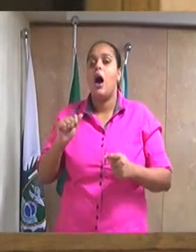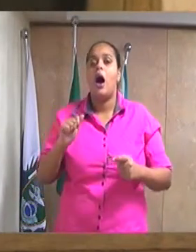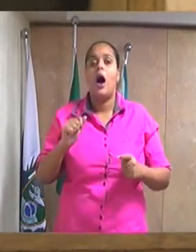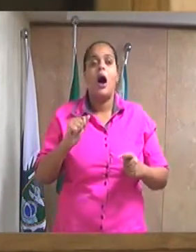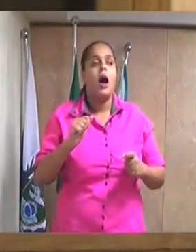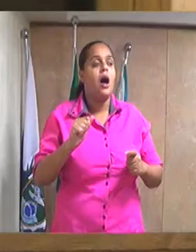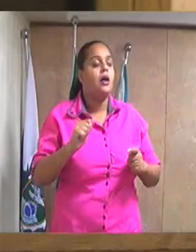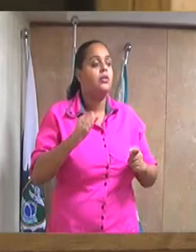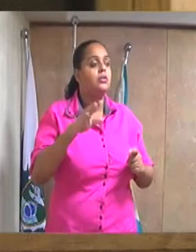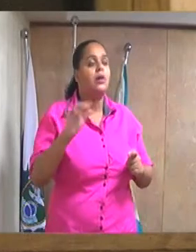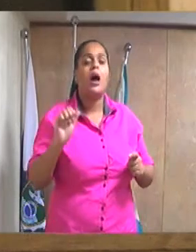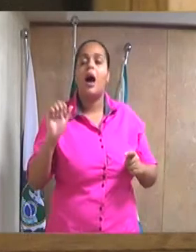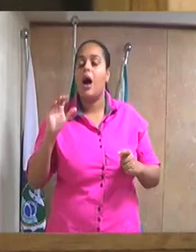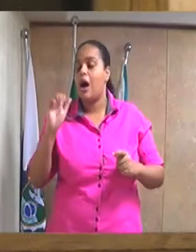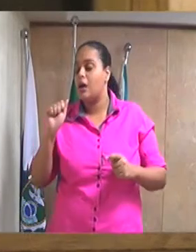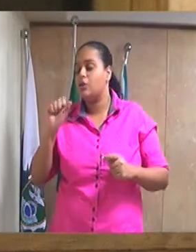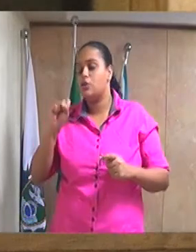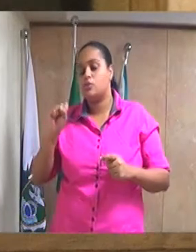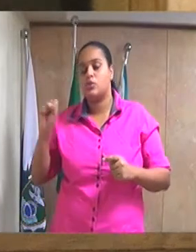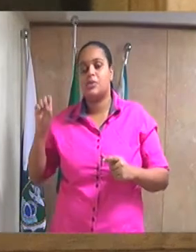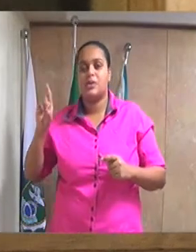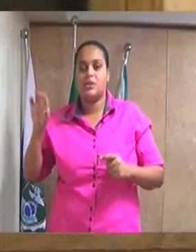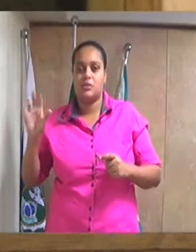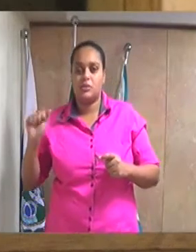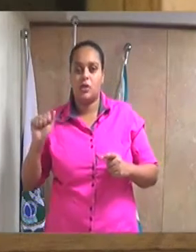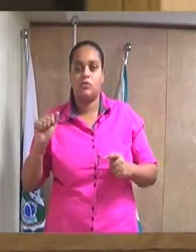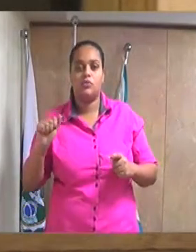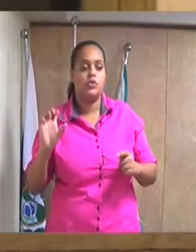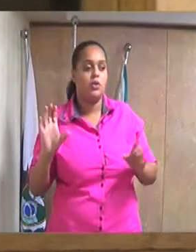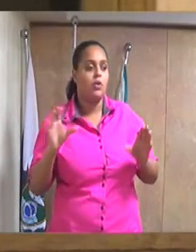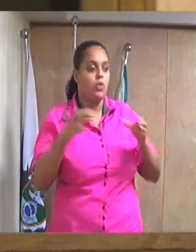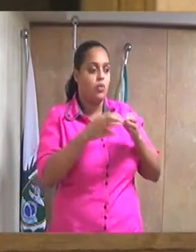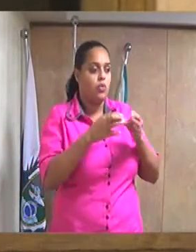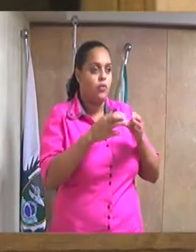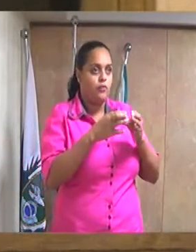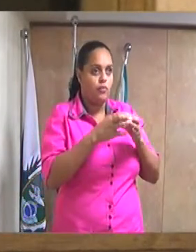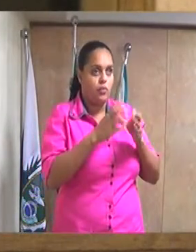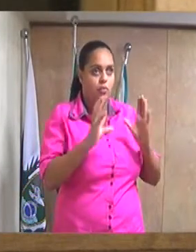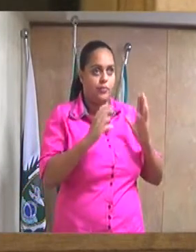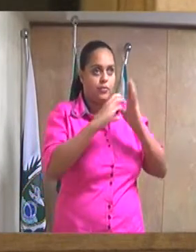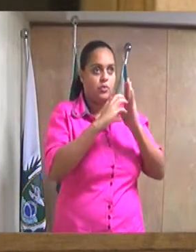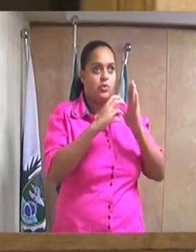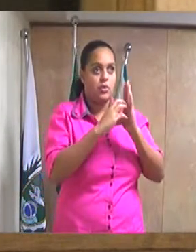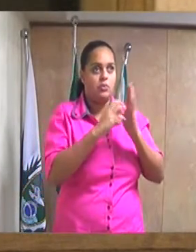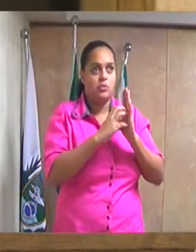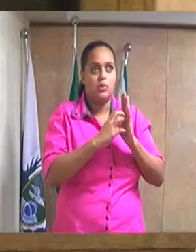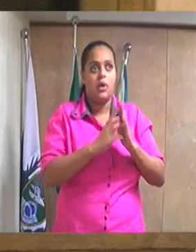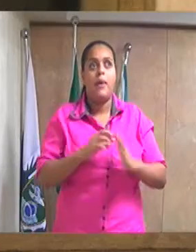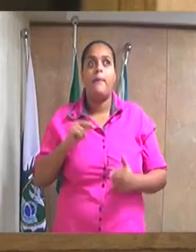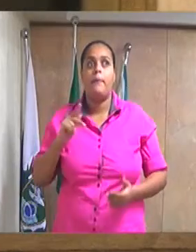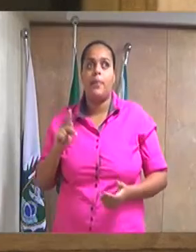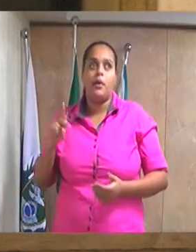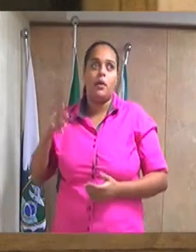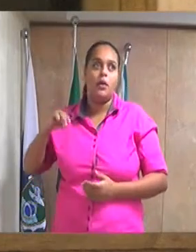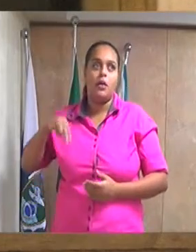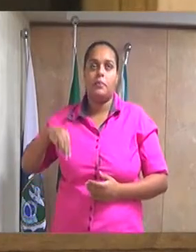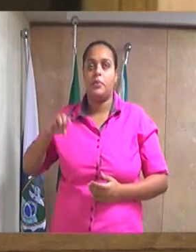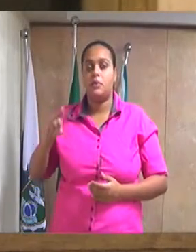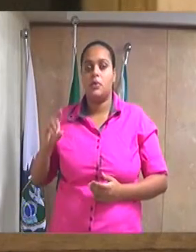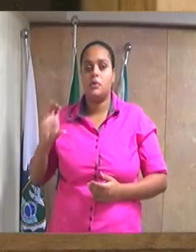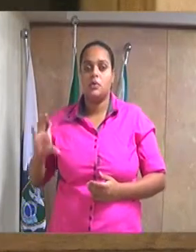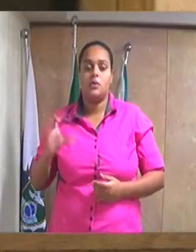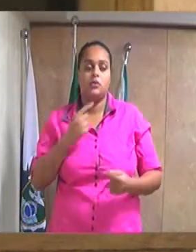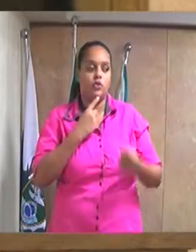convidar vários segmentos para nós virmos discutir a questão do IPMDC, que é uma coisa séria no nosso município. Nós temos que